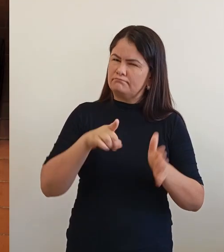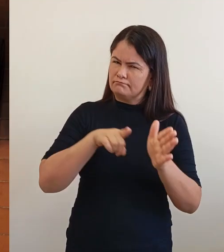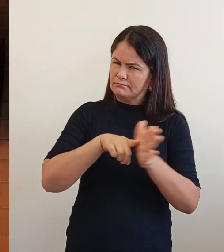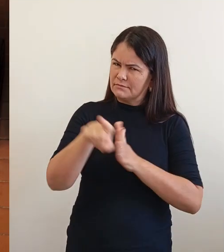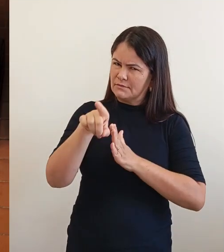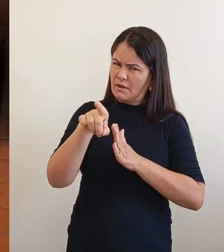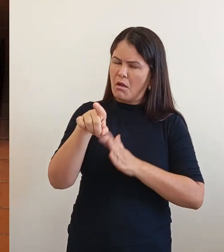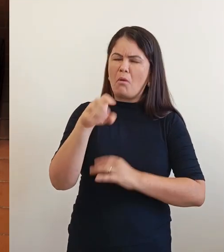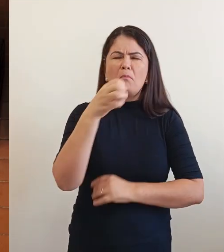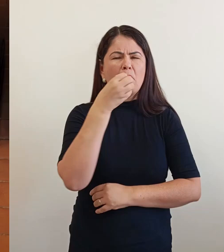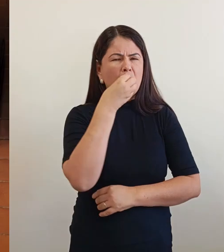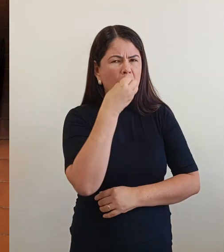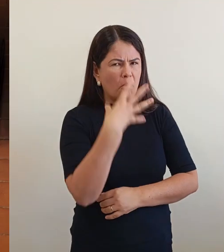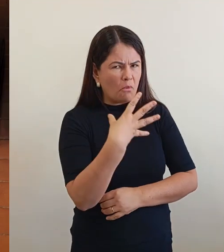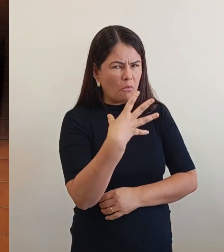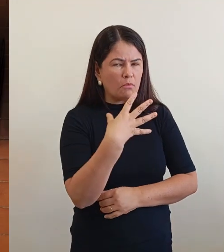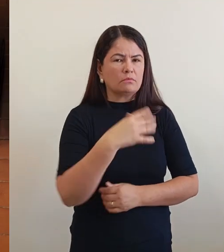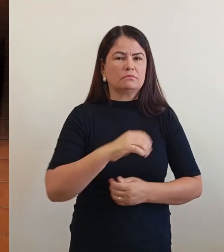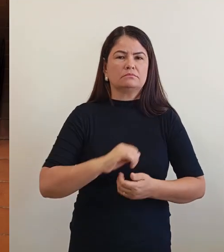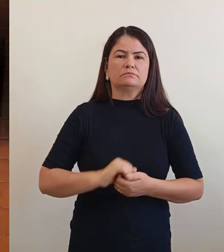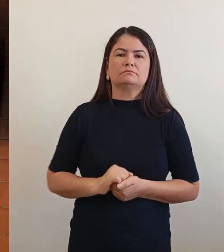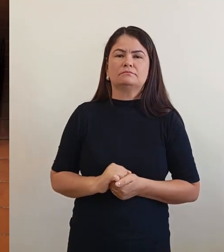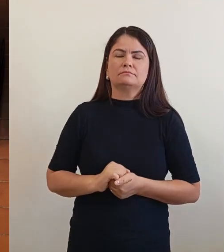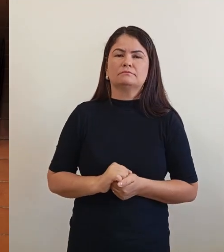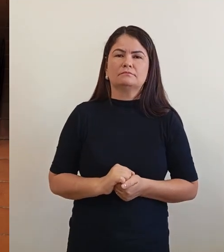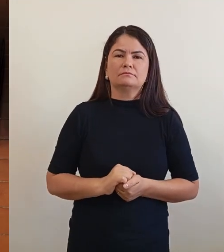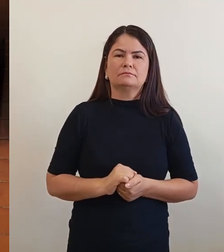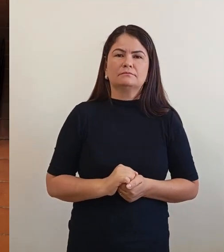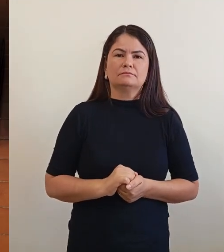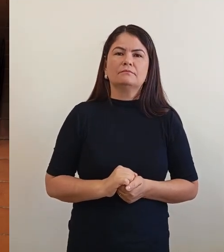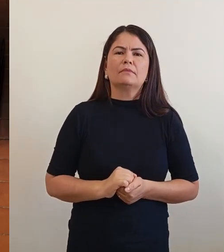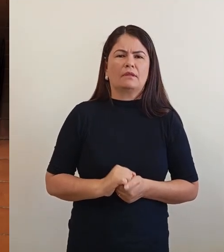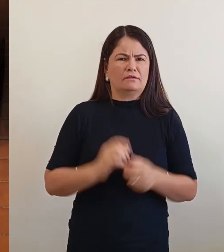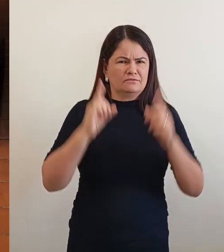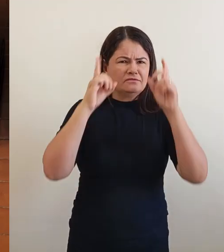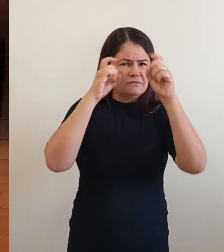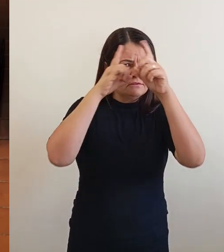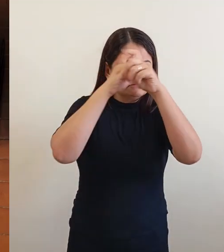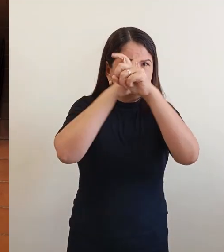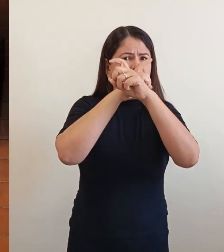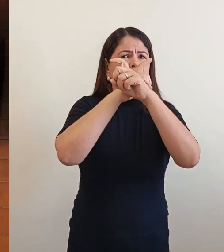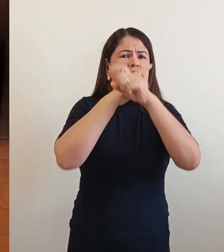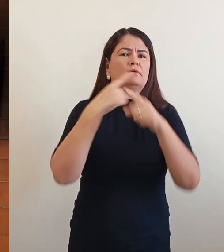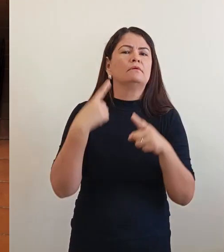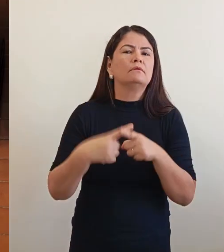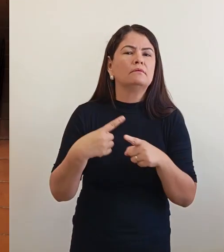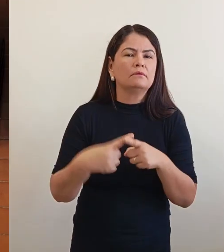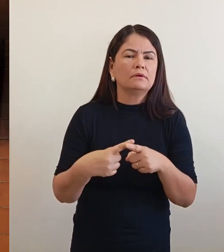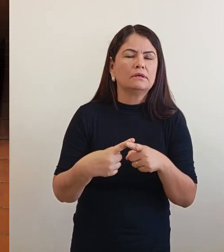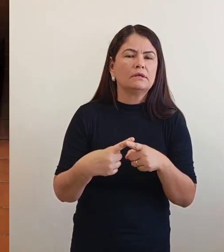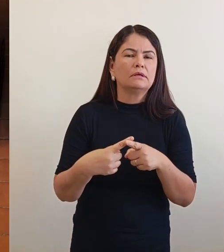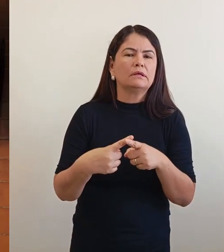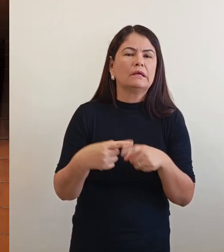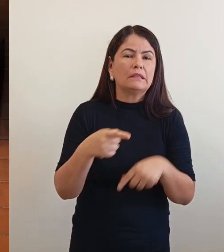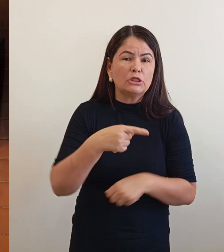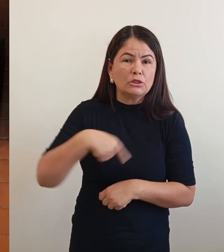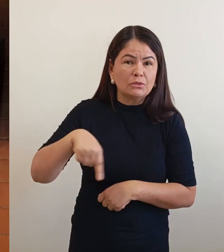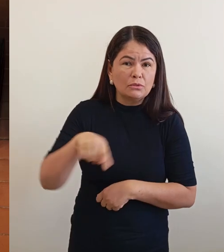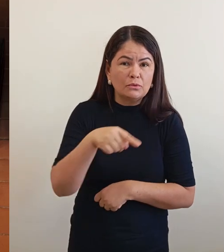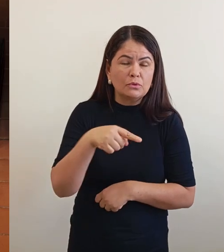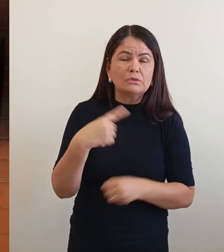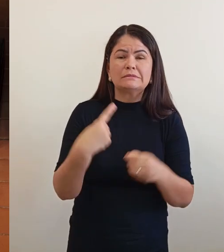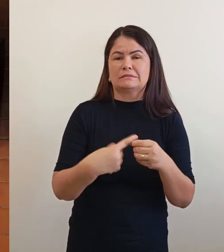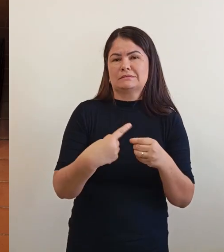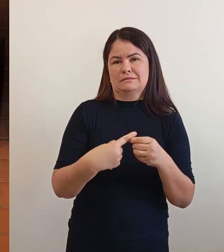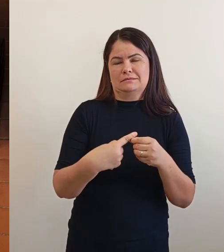pergunta, essa pergunta ela é pesada, por quê? A nossa cidade, por ser uma cidade que não foi